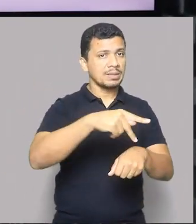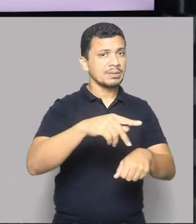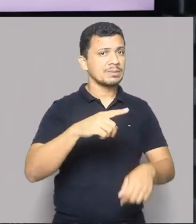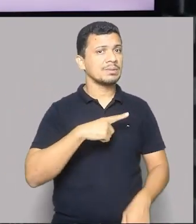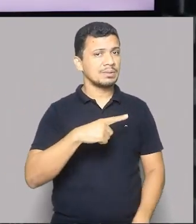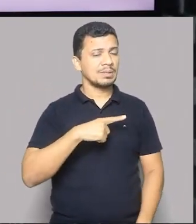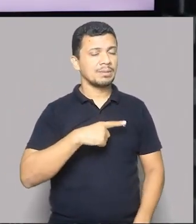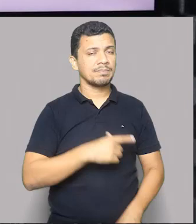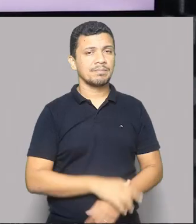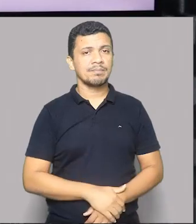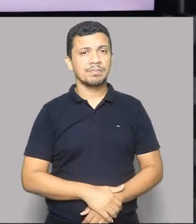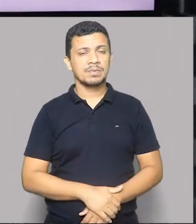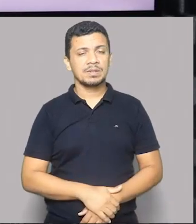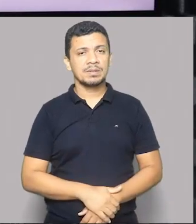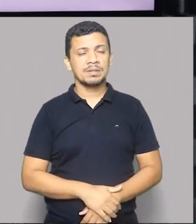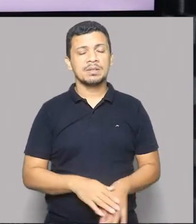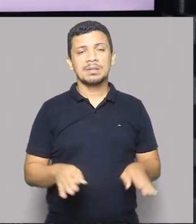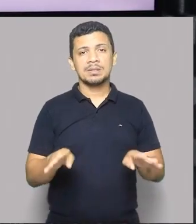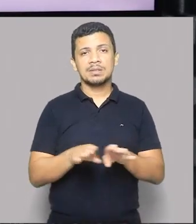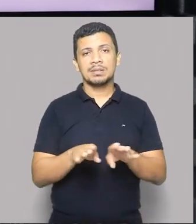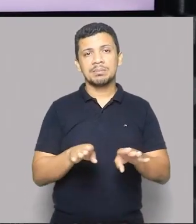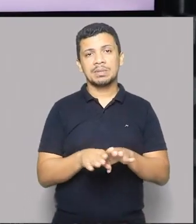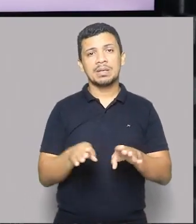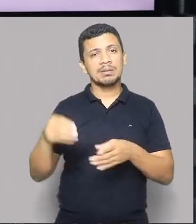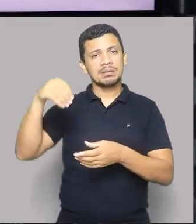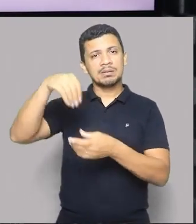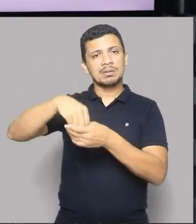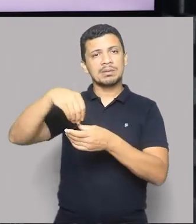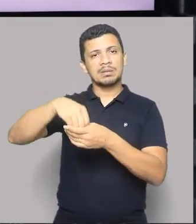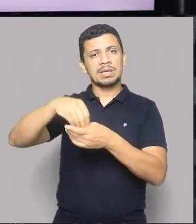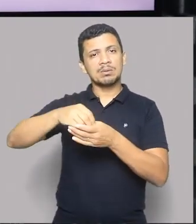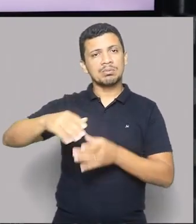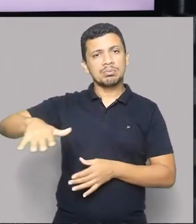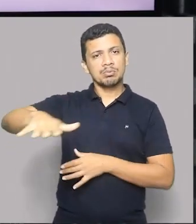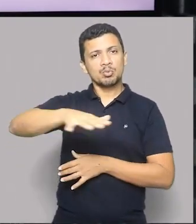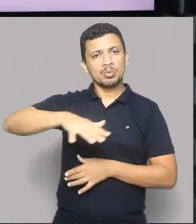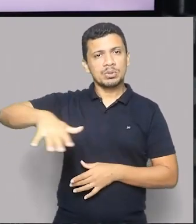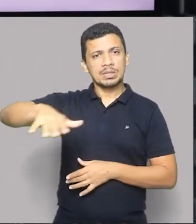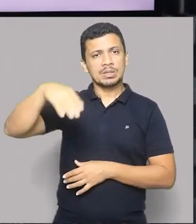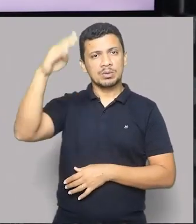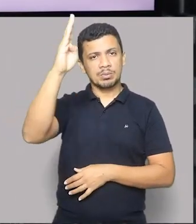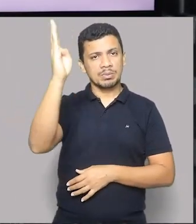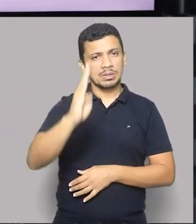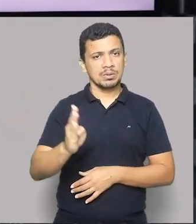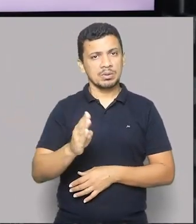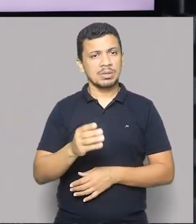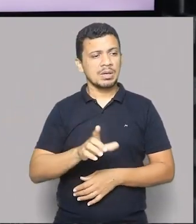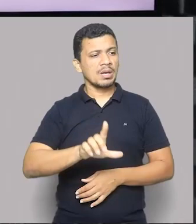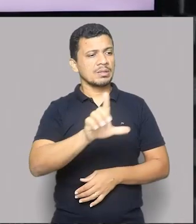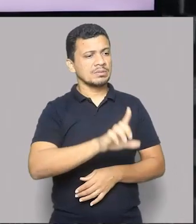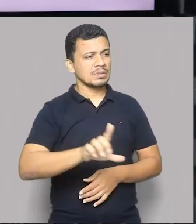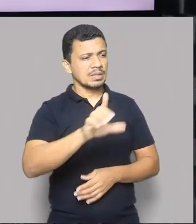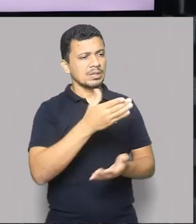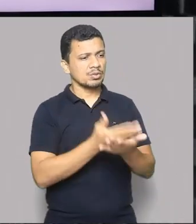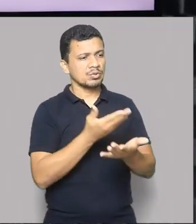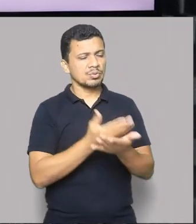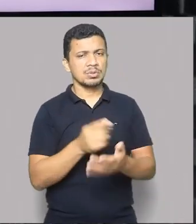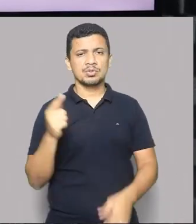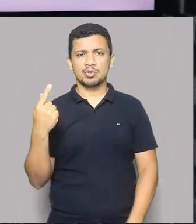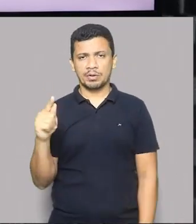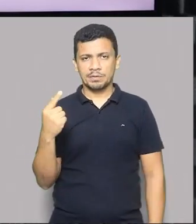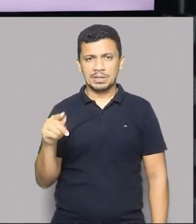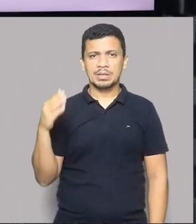E aí, dentro do território brasileiro, a literatura geográfica, biológica,